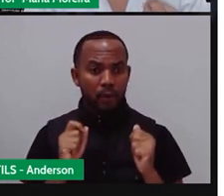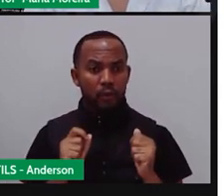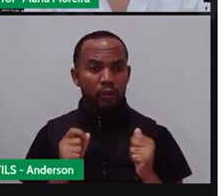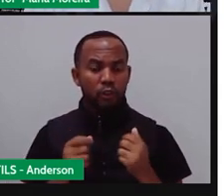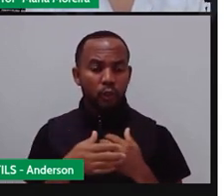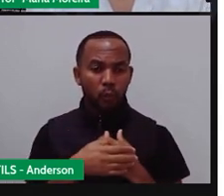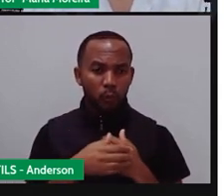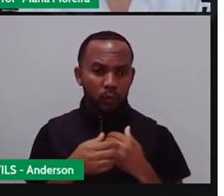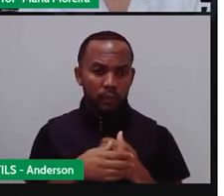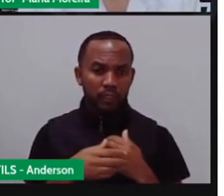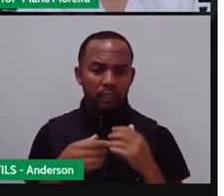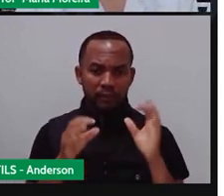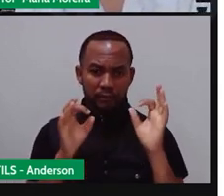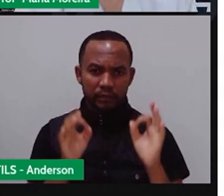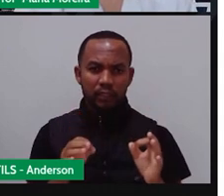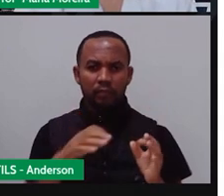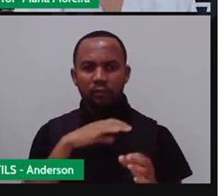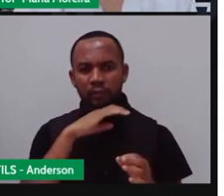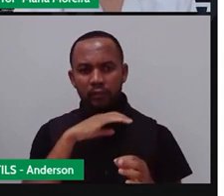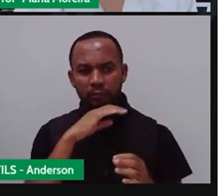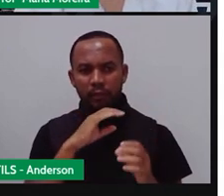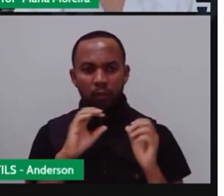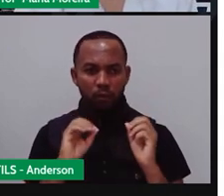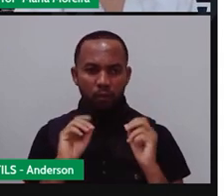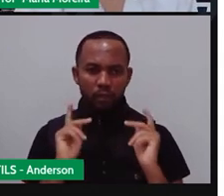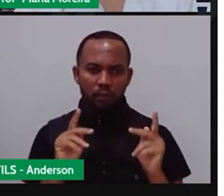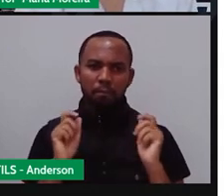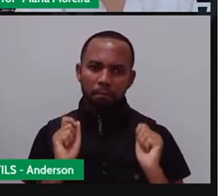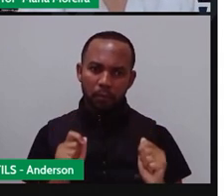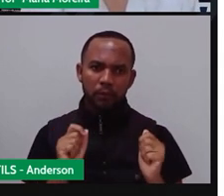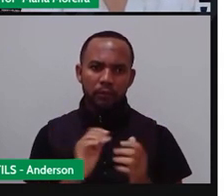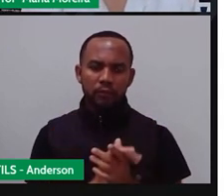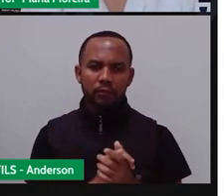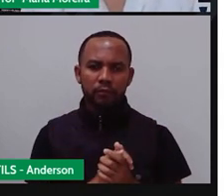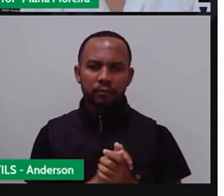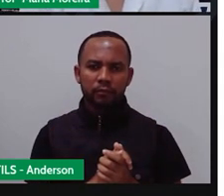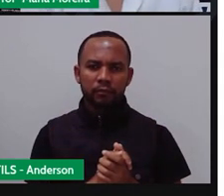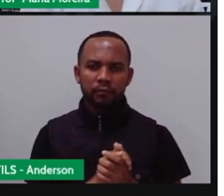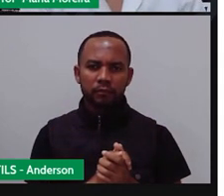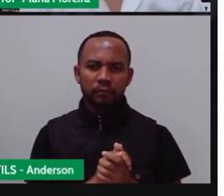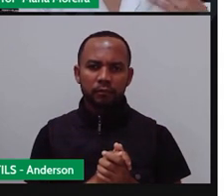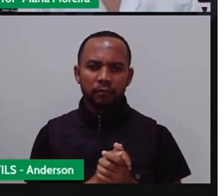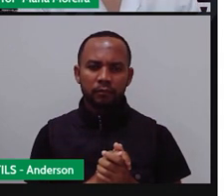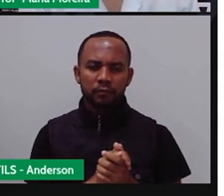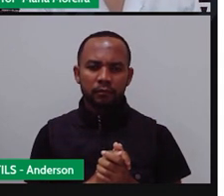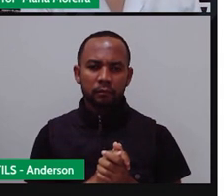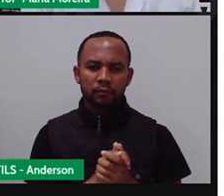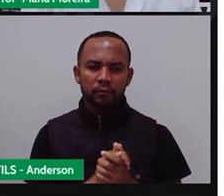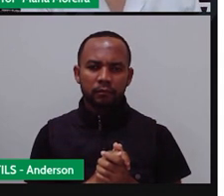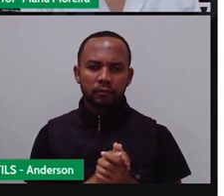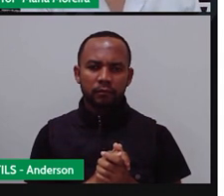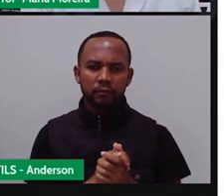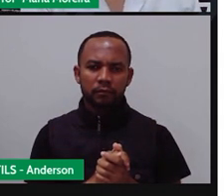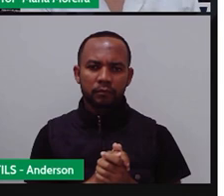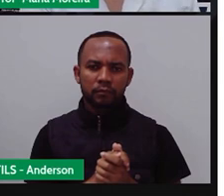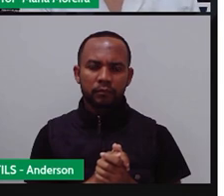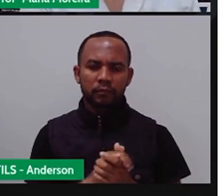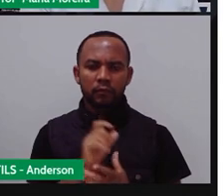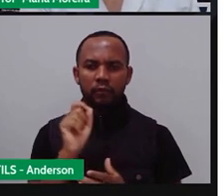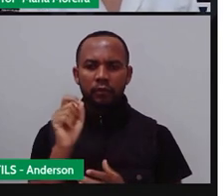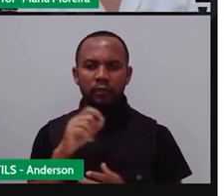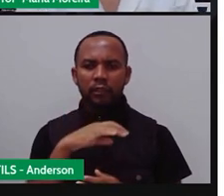cuidado necessário àquele animal. Tá bom? Bom, a gente falou aqui dos animais domésticos,